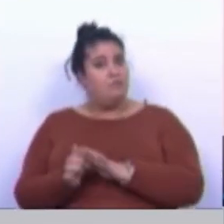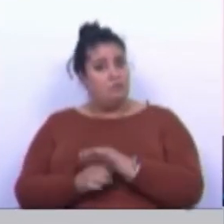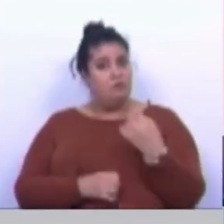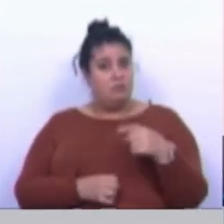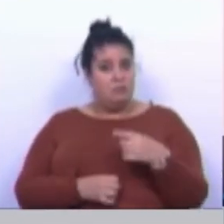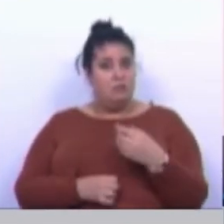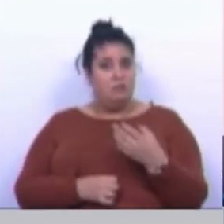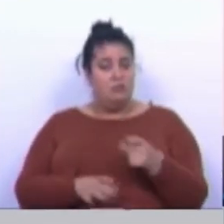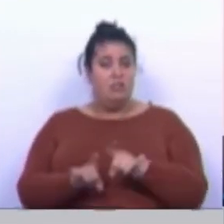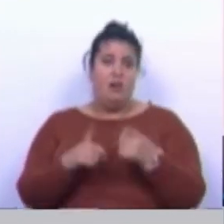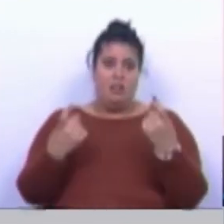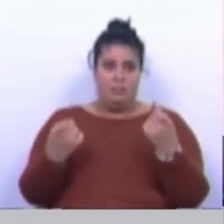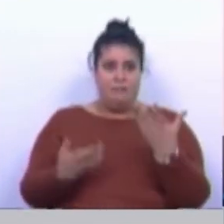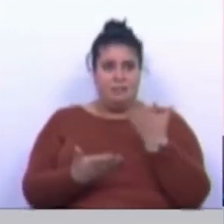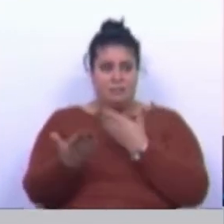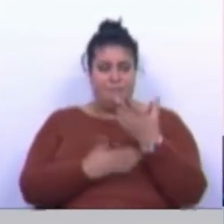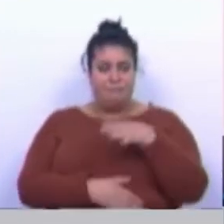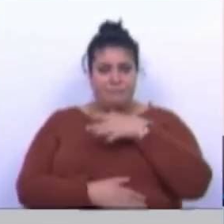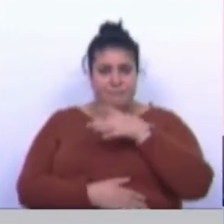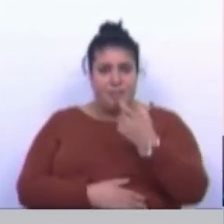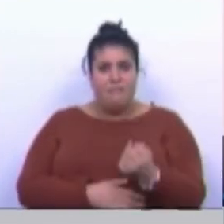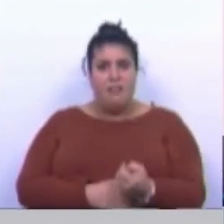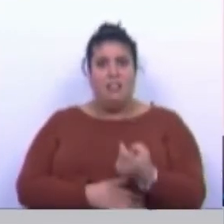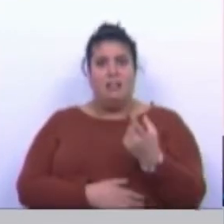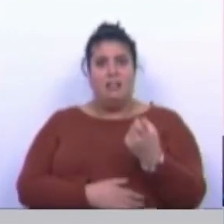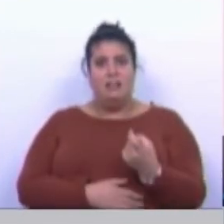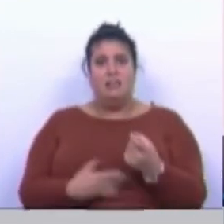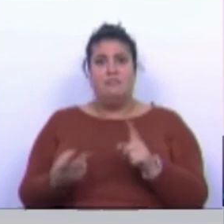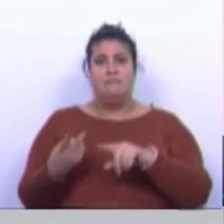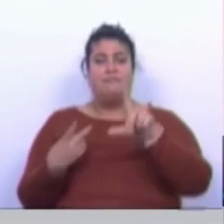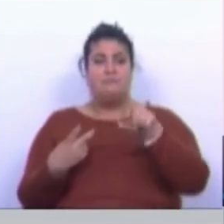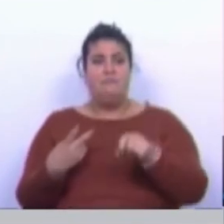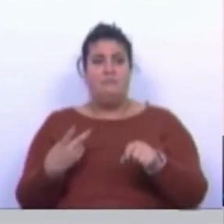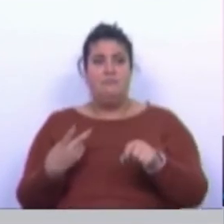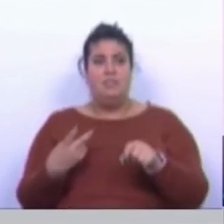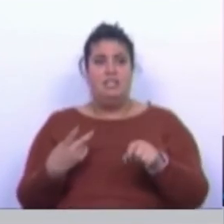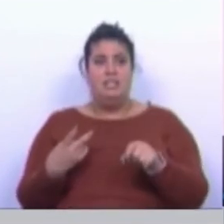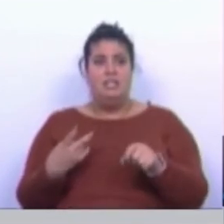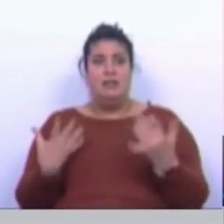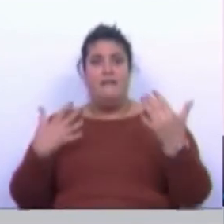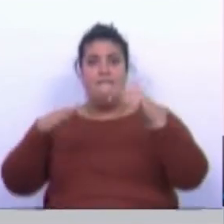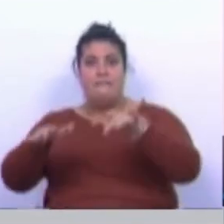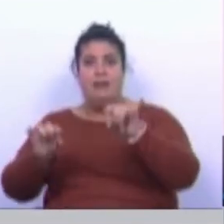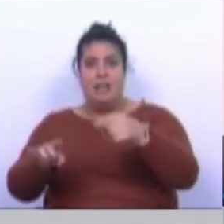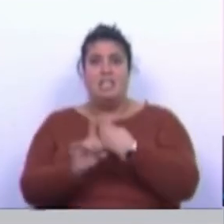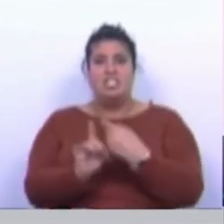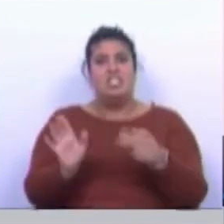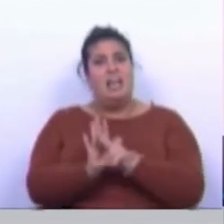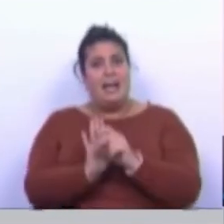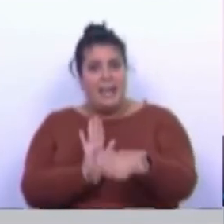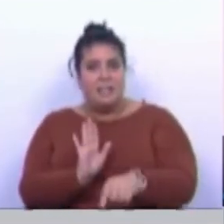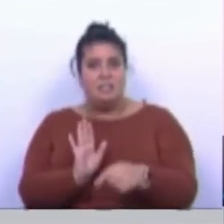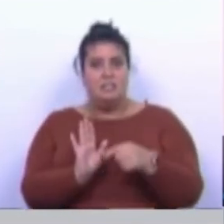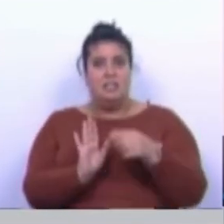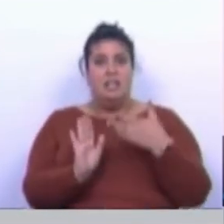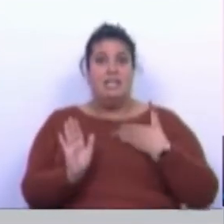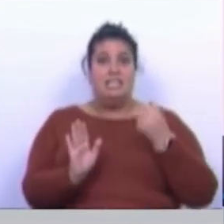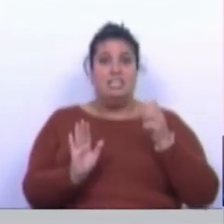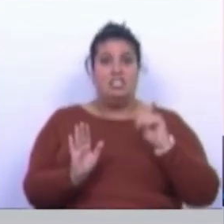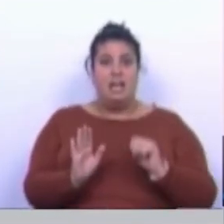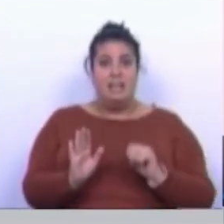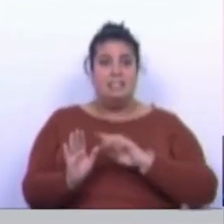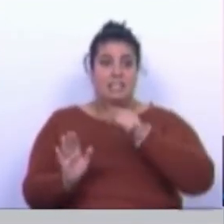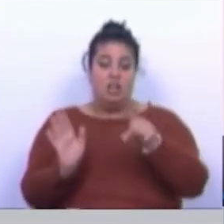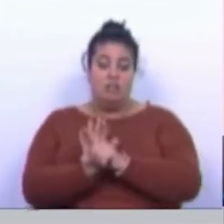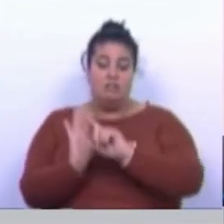falta de diálogo e, de facto, uma falta de aderência a estas normas, de facto, que a